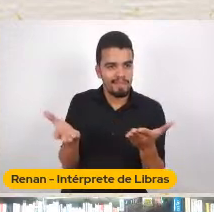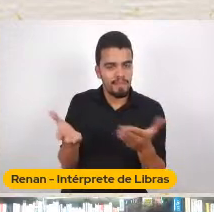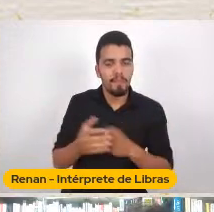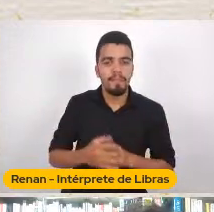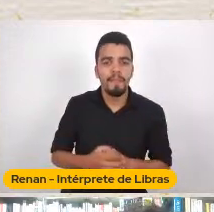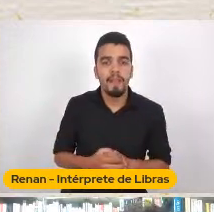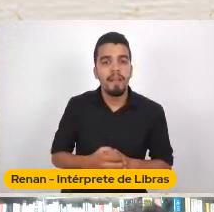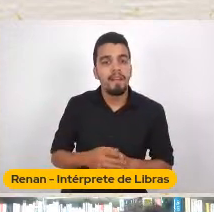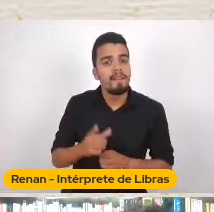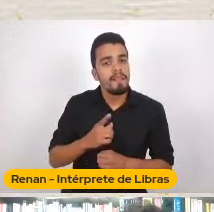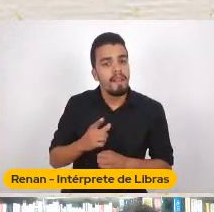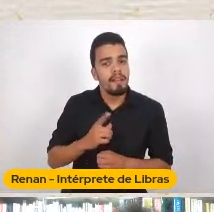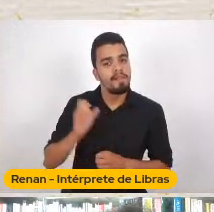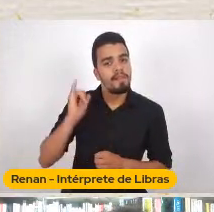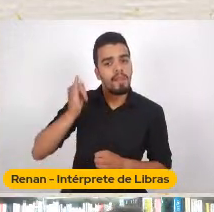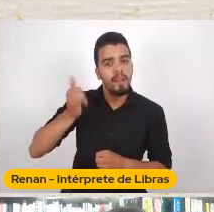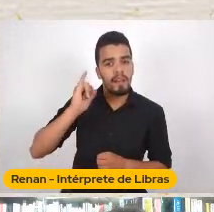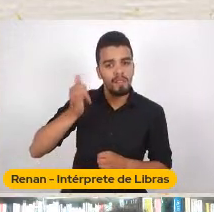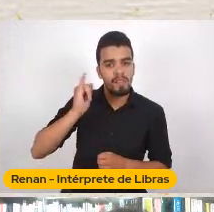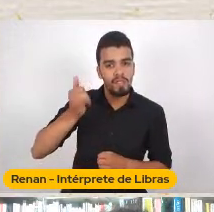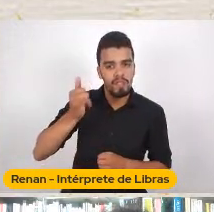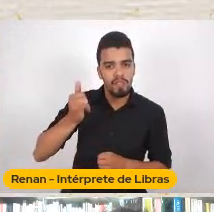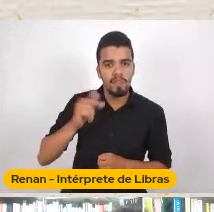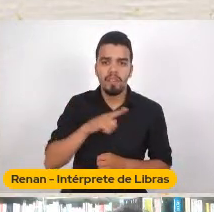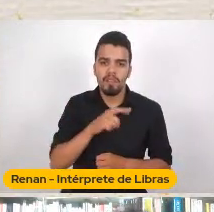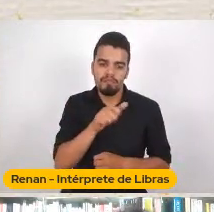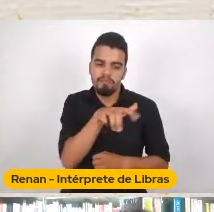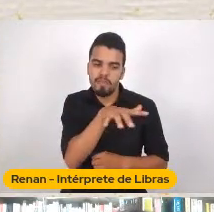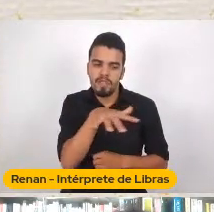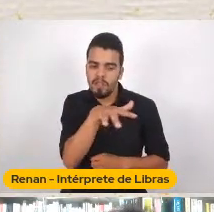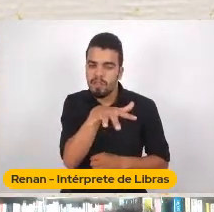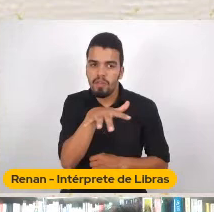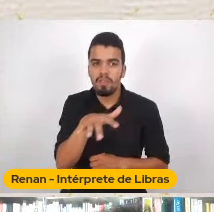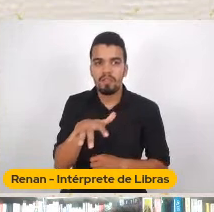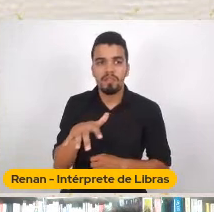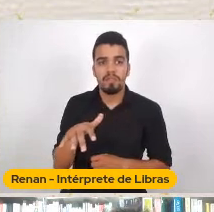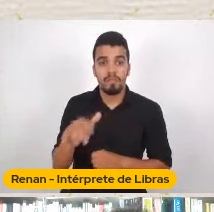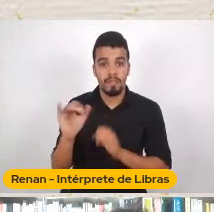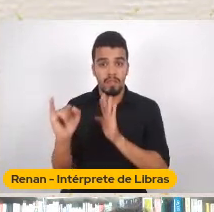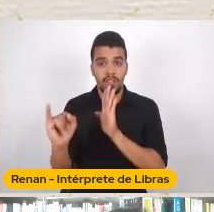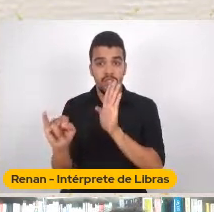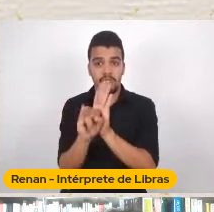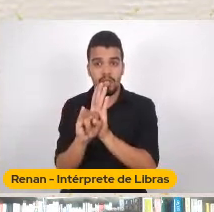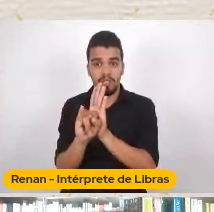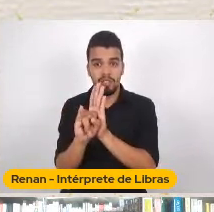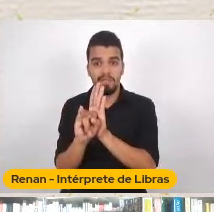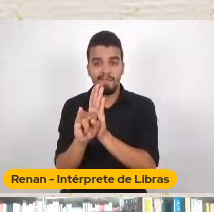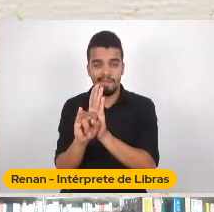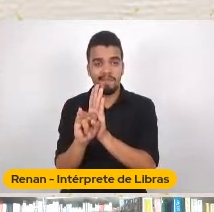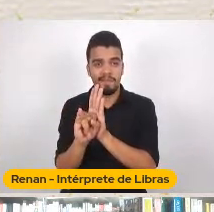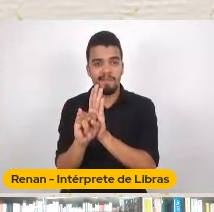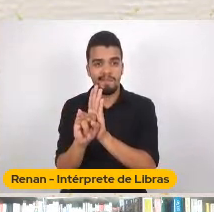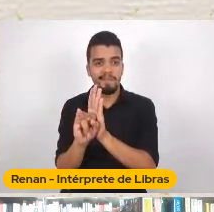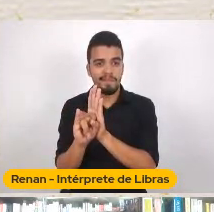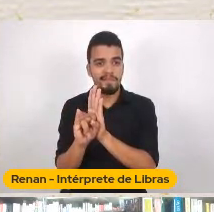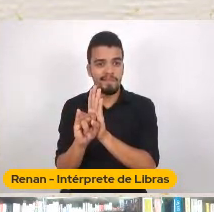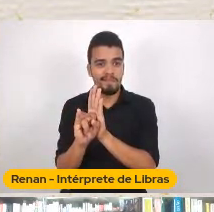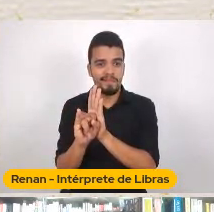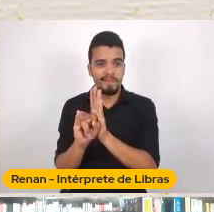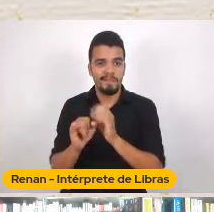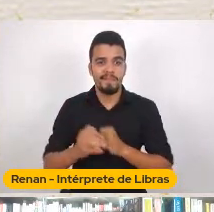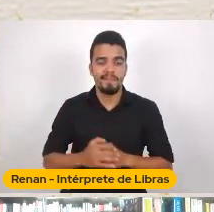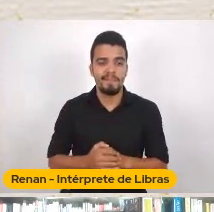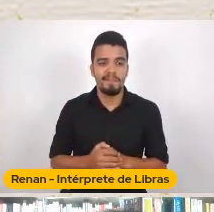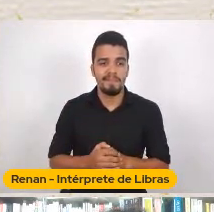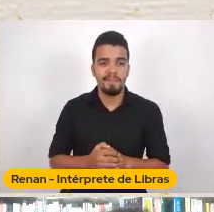Pautadas Em territórios E identidades Quando Quando Suportadas Dentro dessa